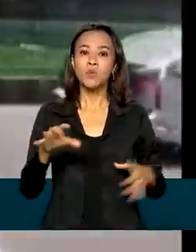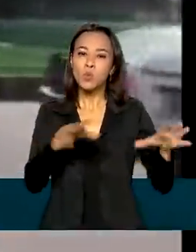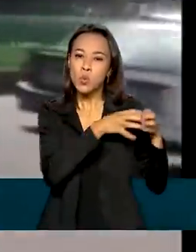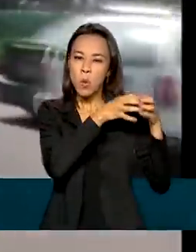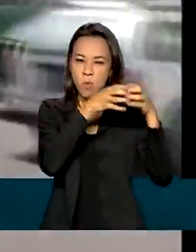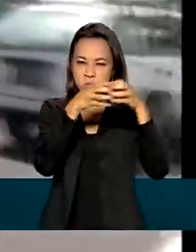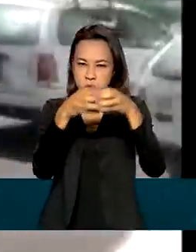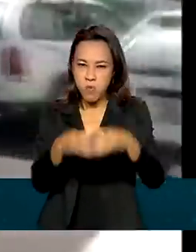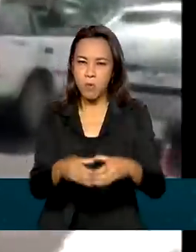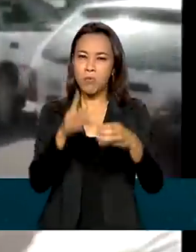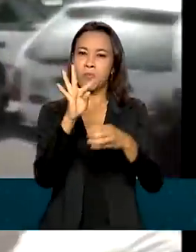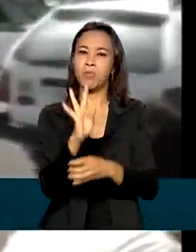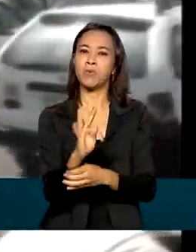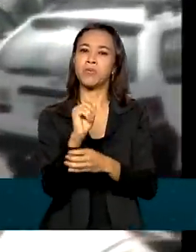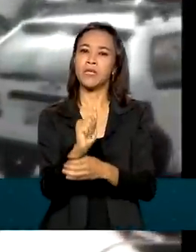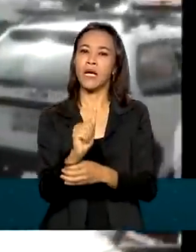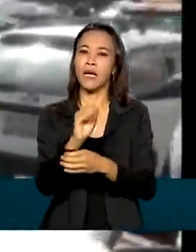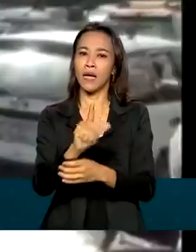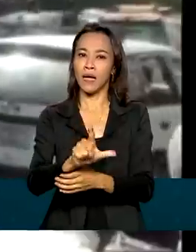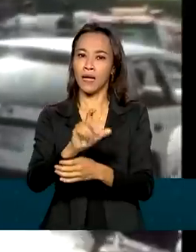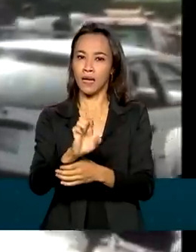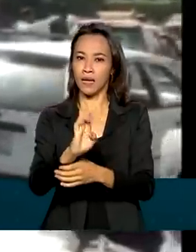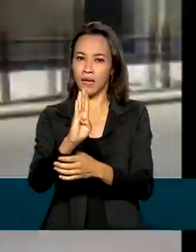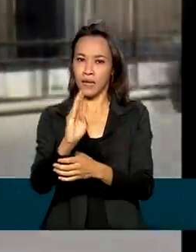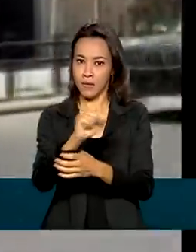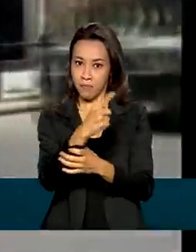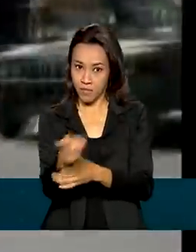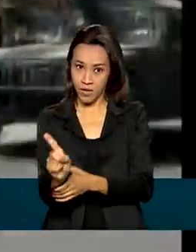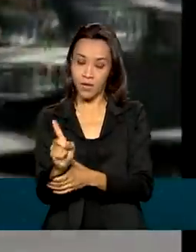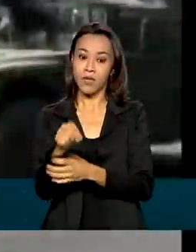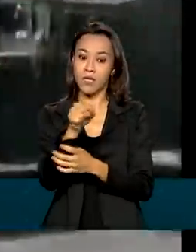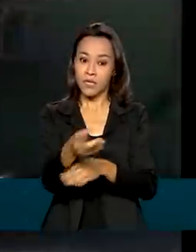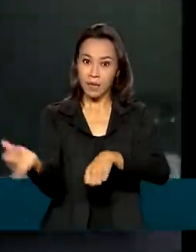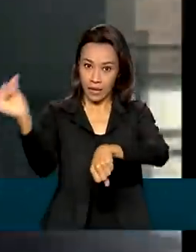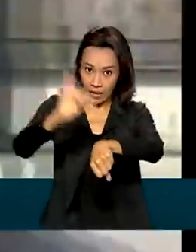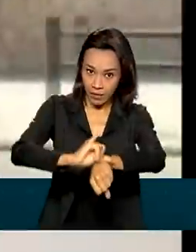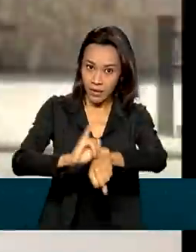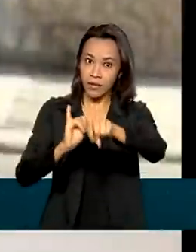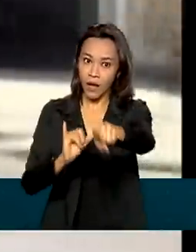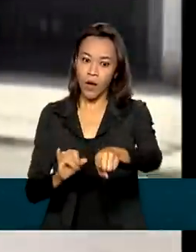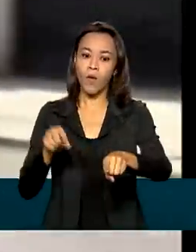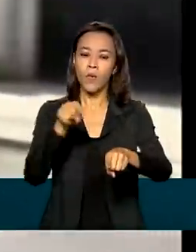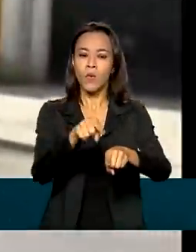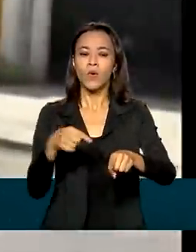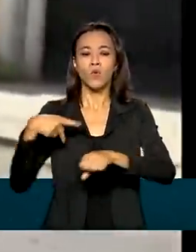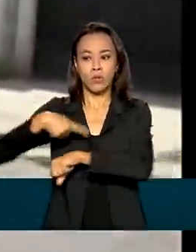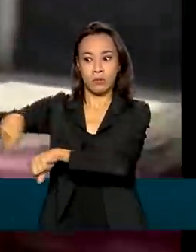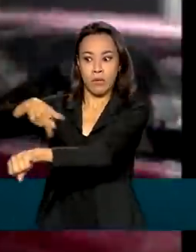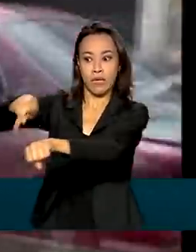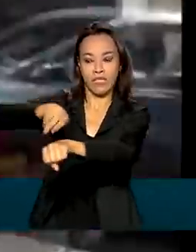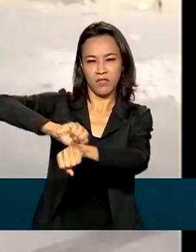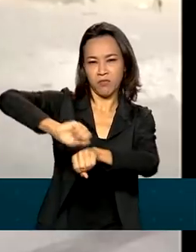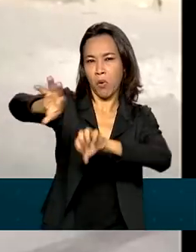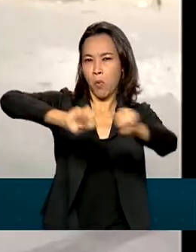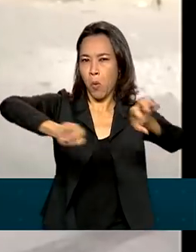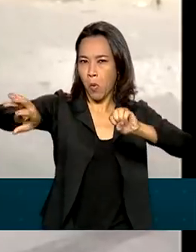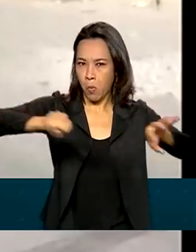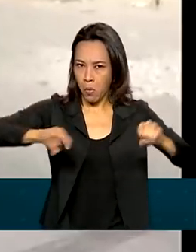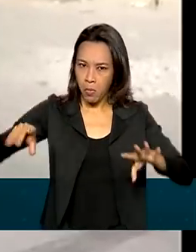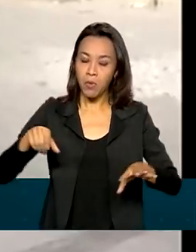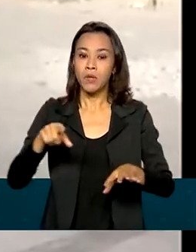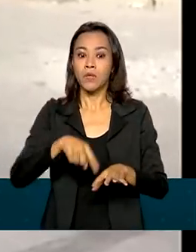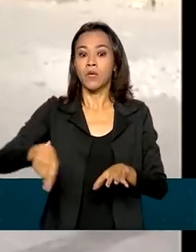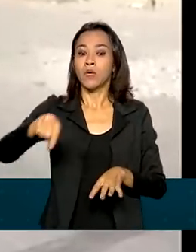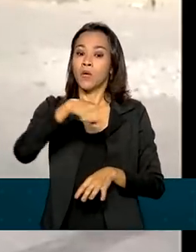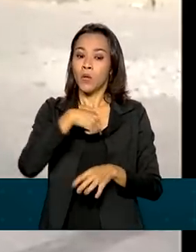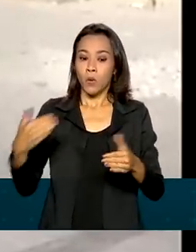país. A tomada de Cabu aconteceu após a retirada das tropas americanas e dos países aliados da região. O Ministério das Relações